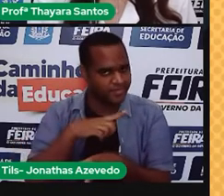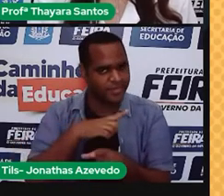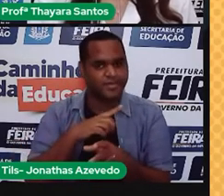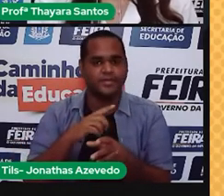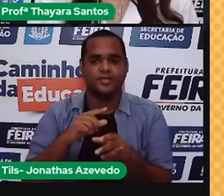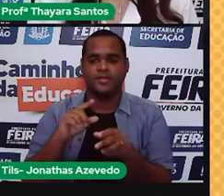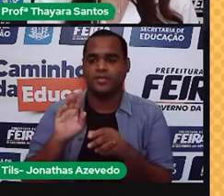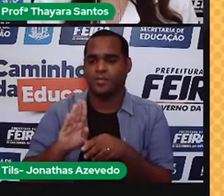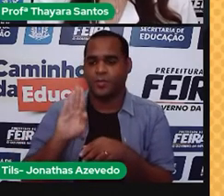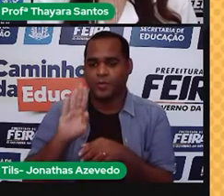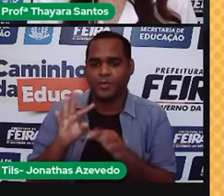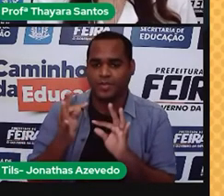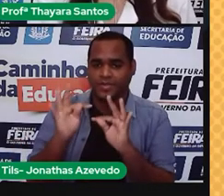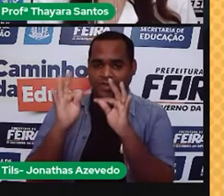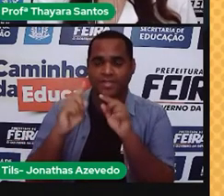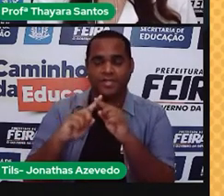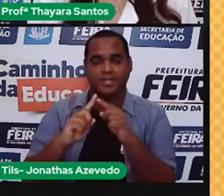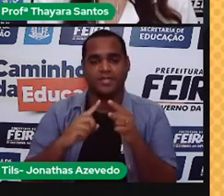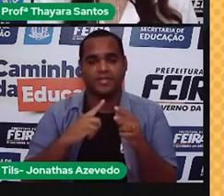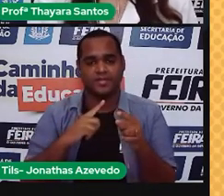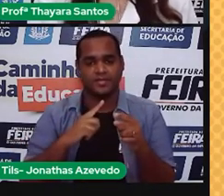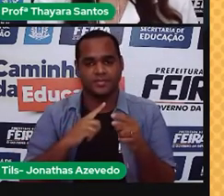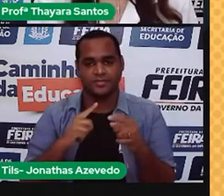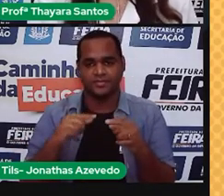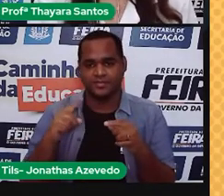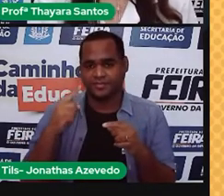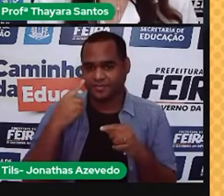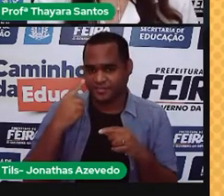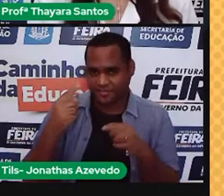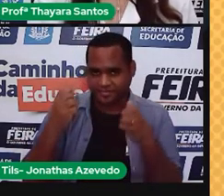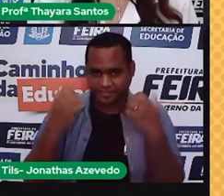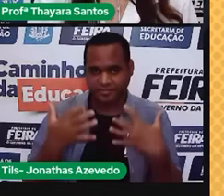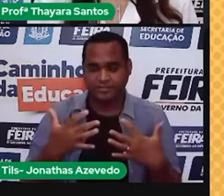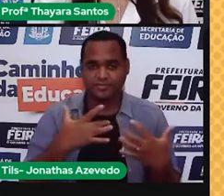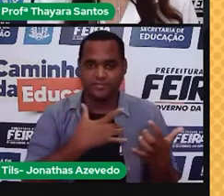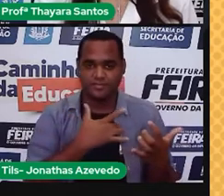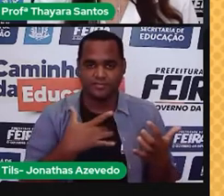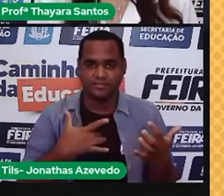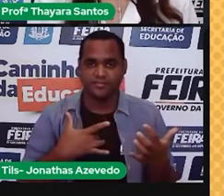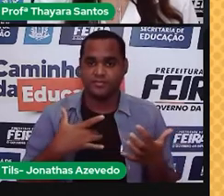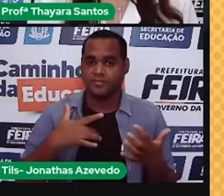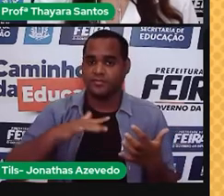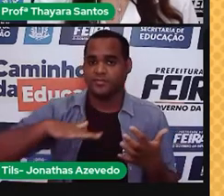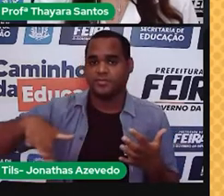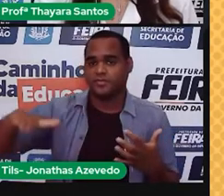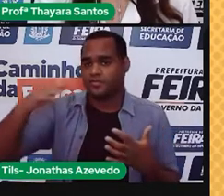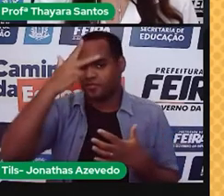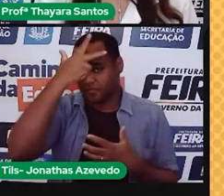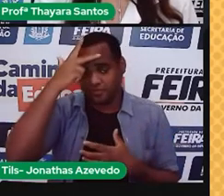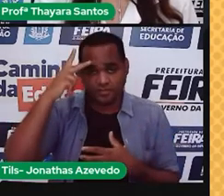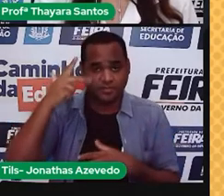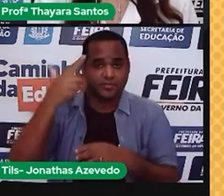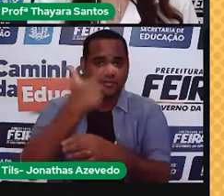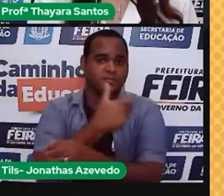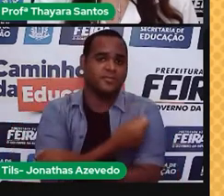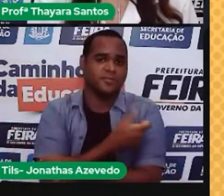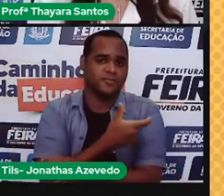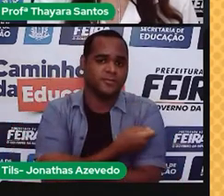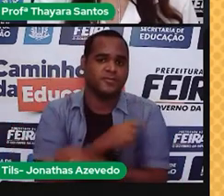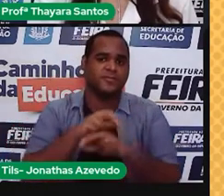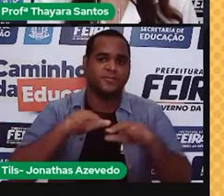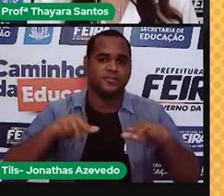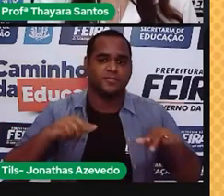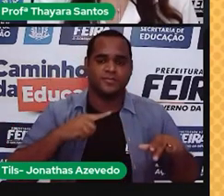biotecnologia por cores. Vermelho, a que trata da saúde humana. Vacinas, órgãos